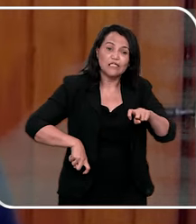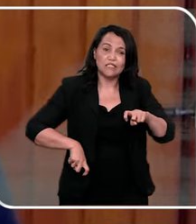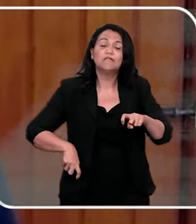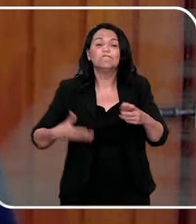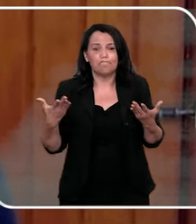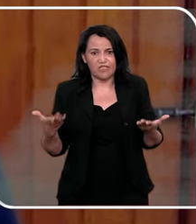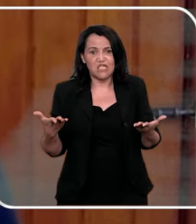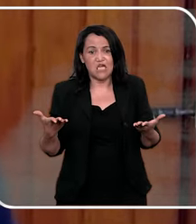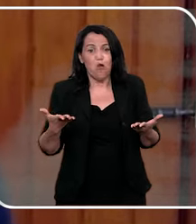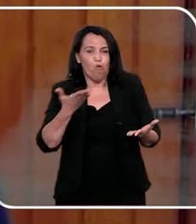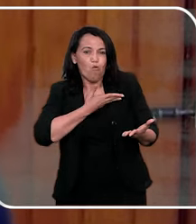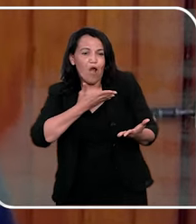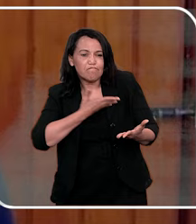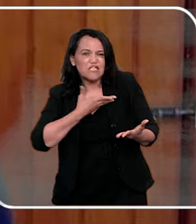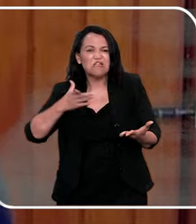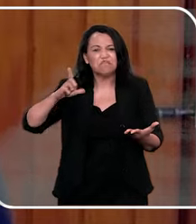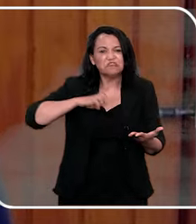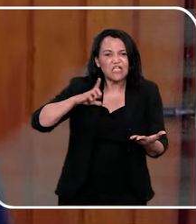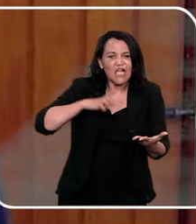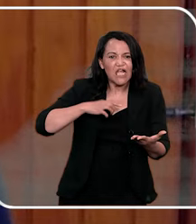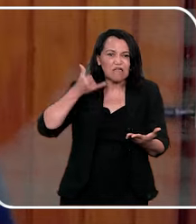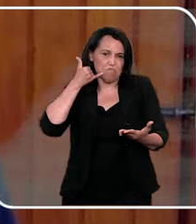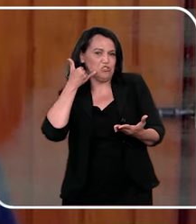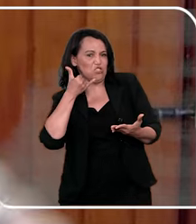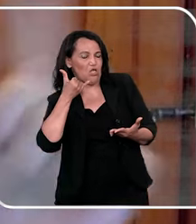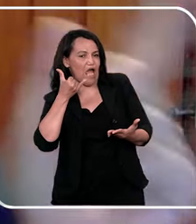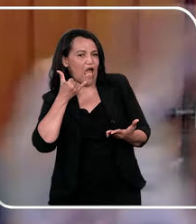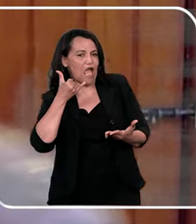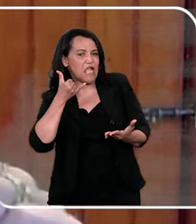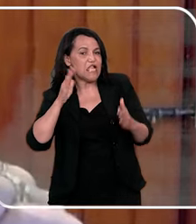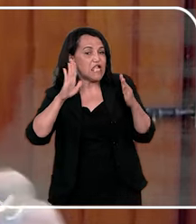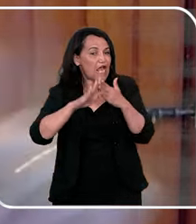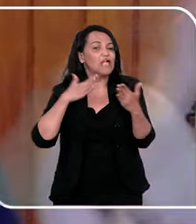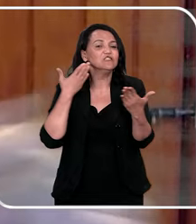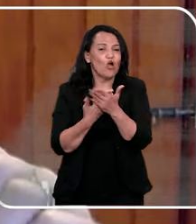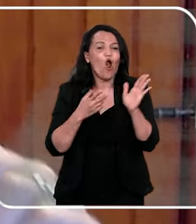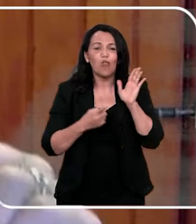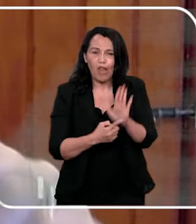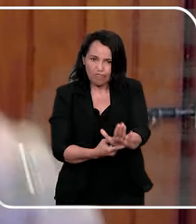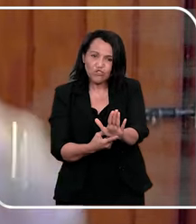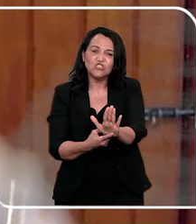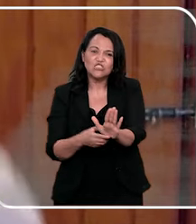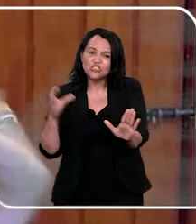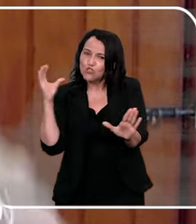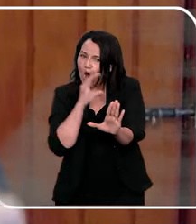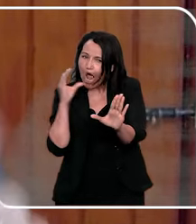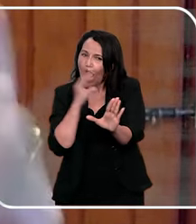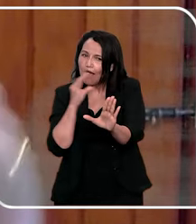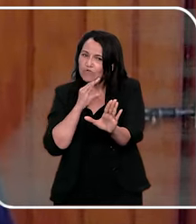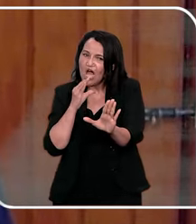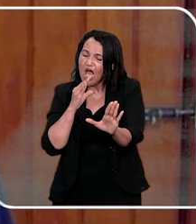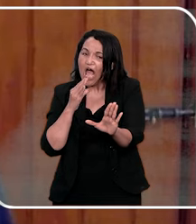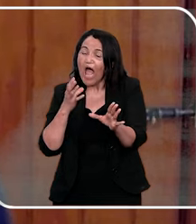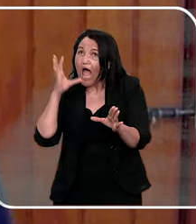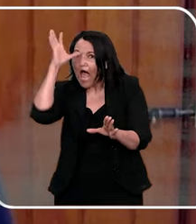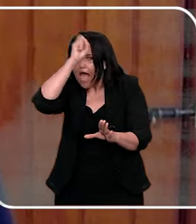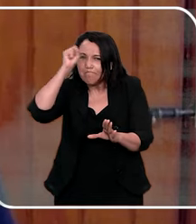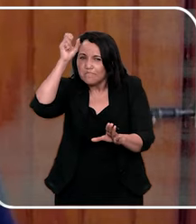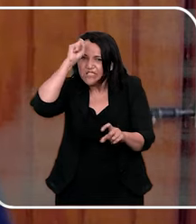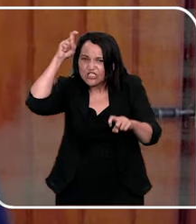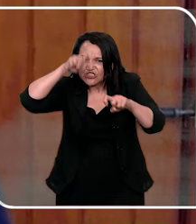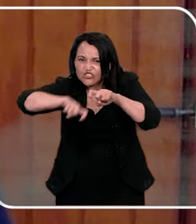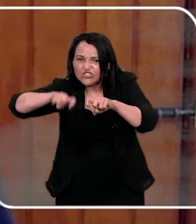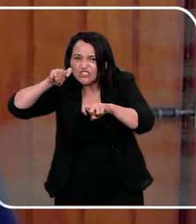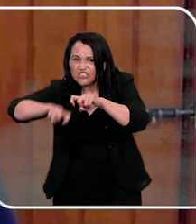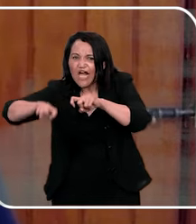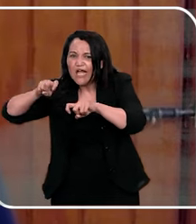seis anos de idade, se o seu filho não tem celular, o coleguinha tem, o primo tem, e na escola rapidamente mostra, e